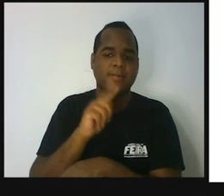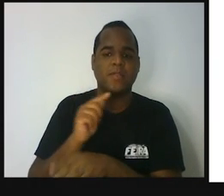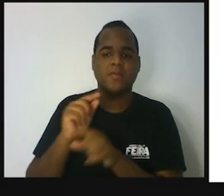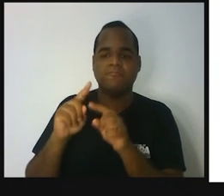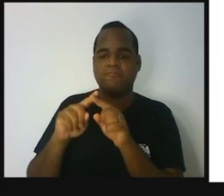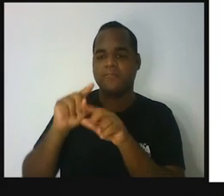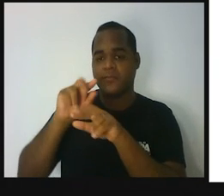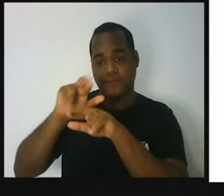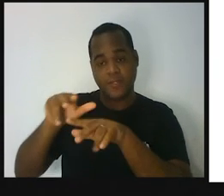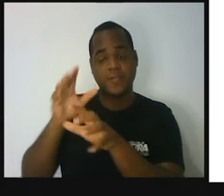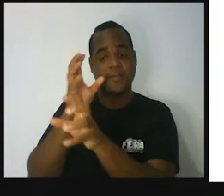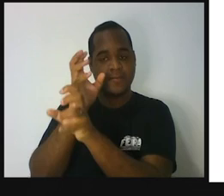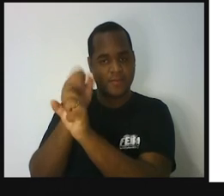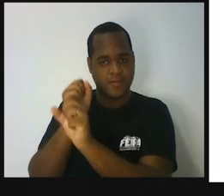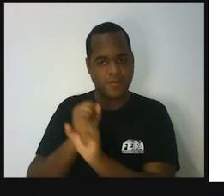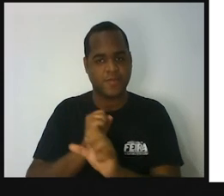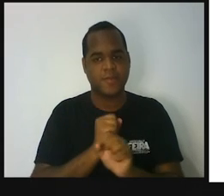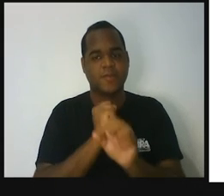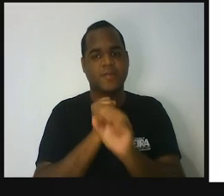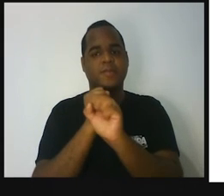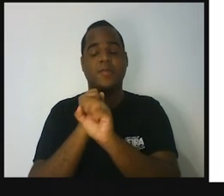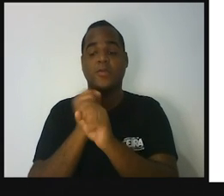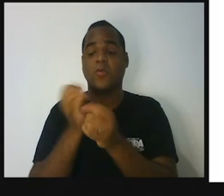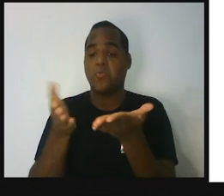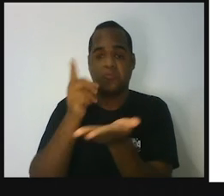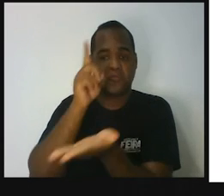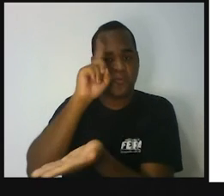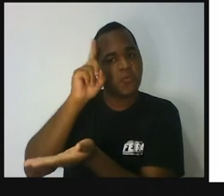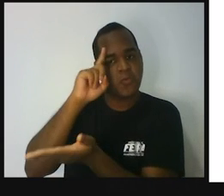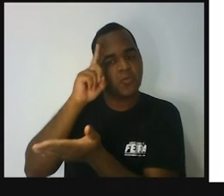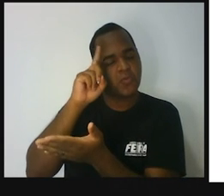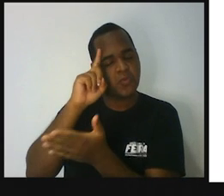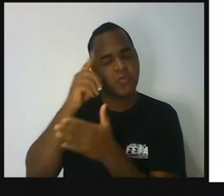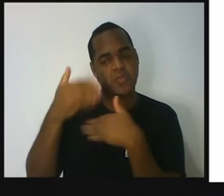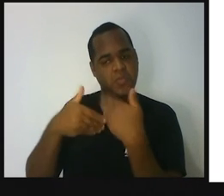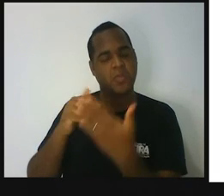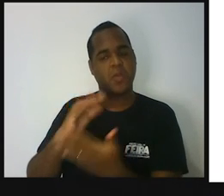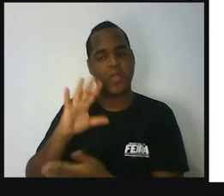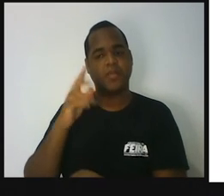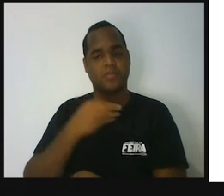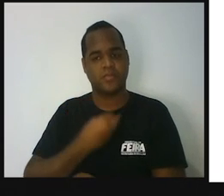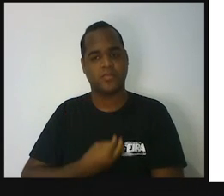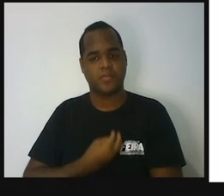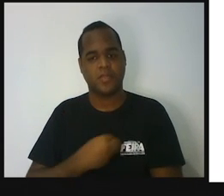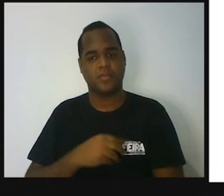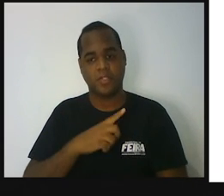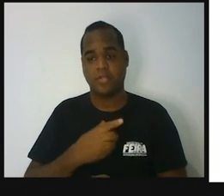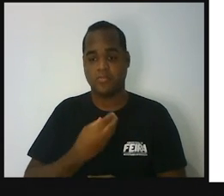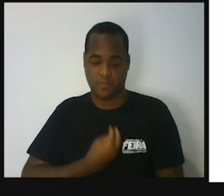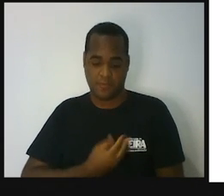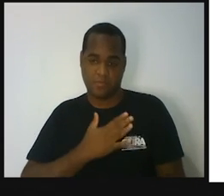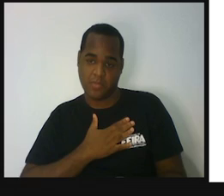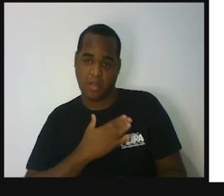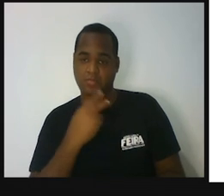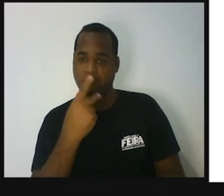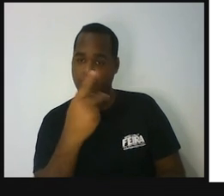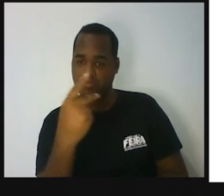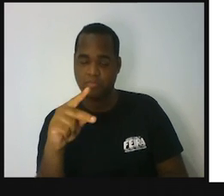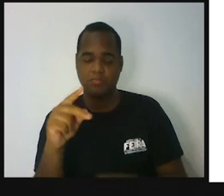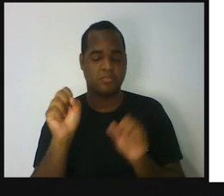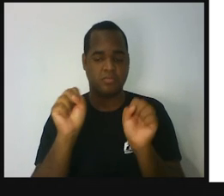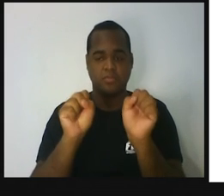né? Esse cálculo de probabilidade em situações que estão em nosso cotidiano, no meu cotidiano e no seu